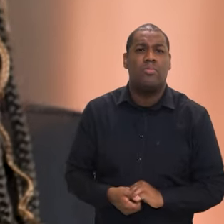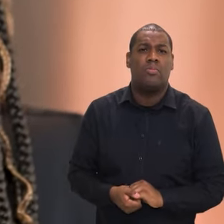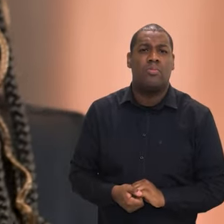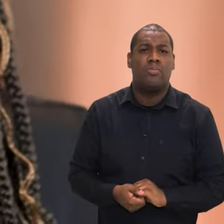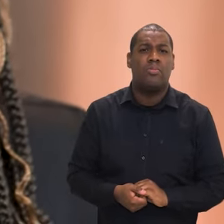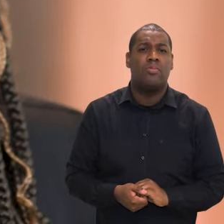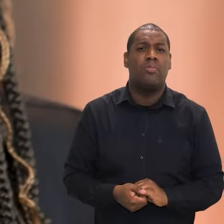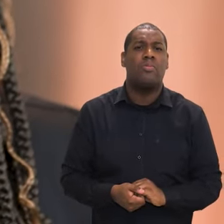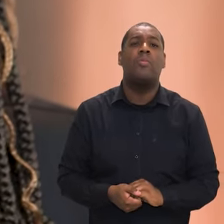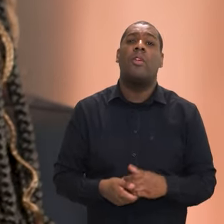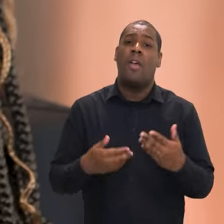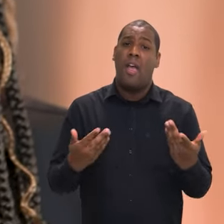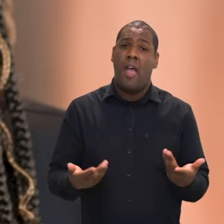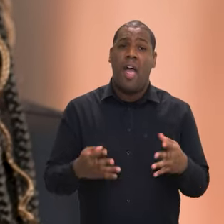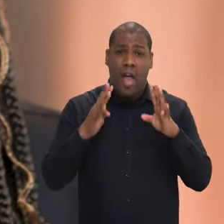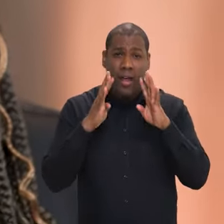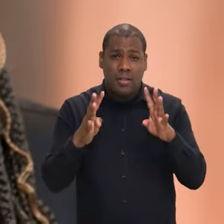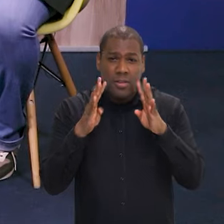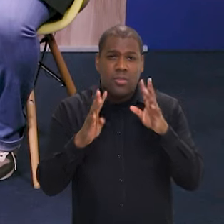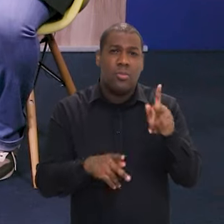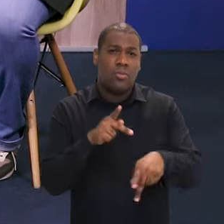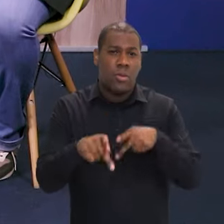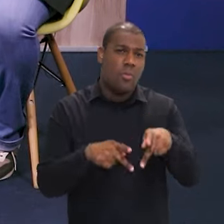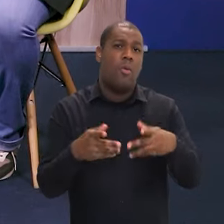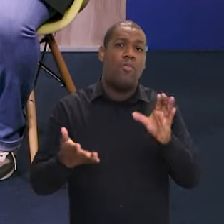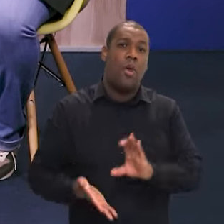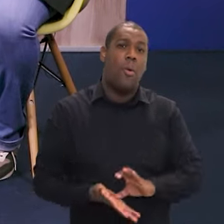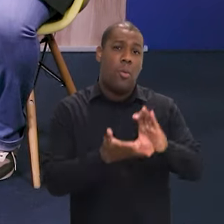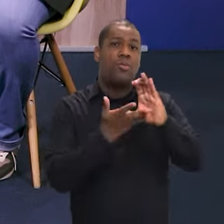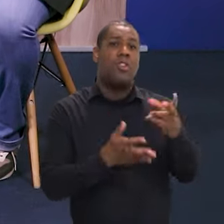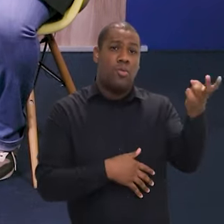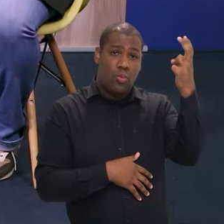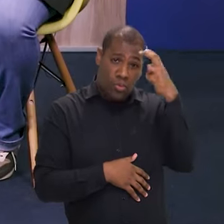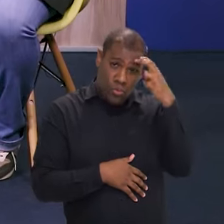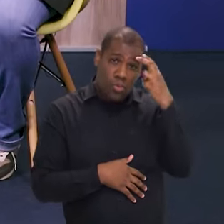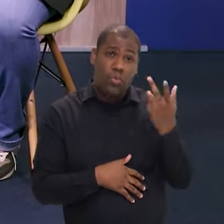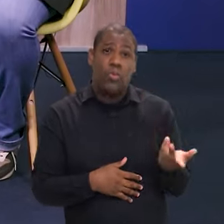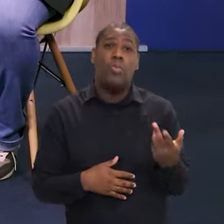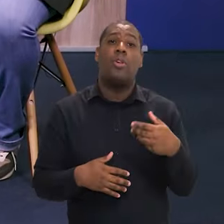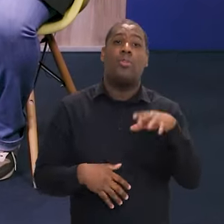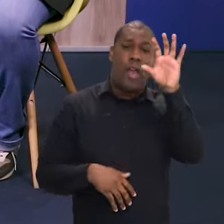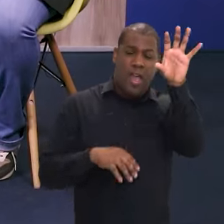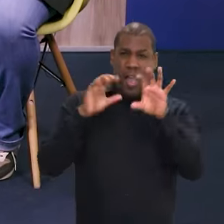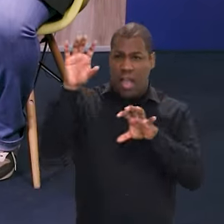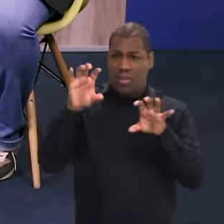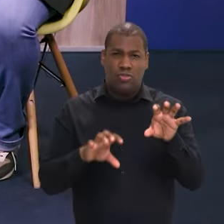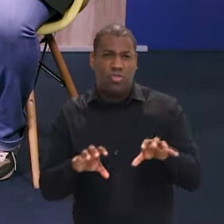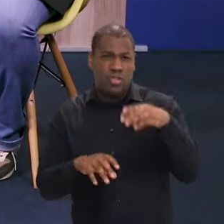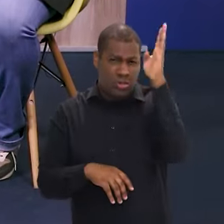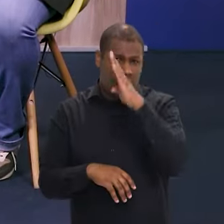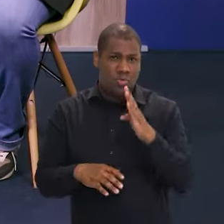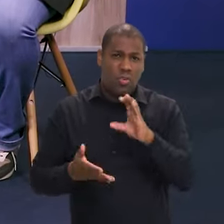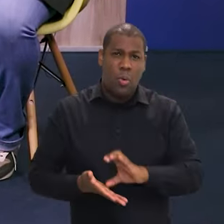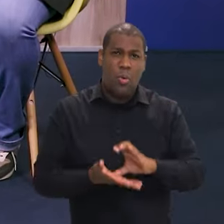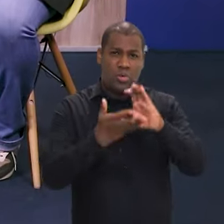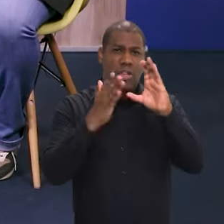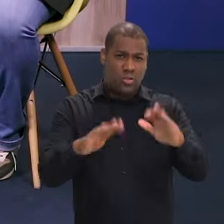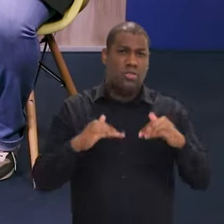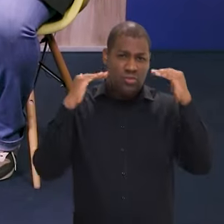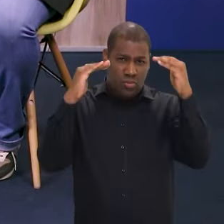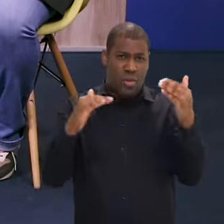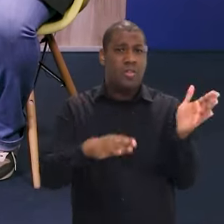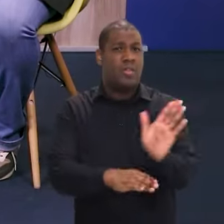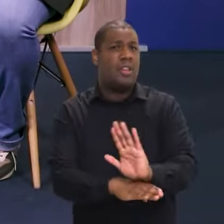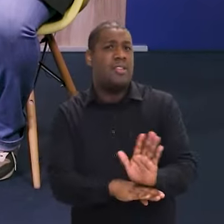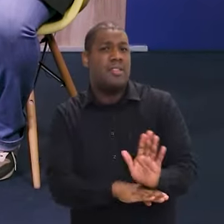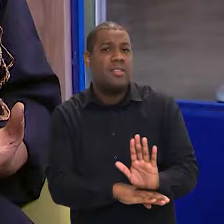estamos fazendo, estamos fazendo essa audiência. Os nossos conselhos são conselhos também com representação de todas as regiões, tanto no Conselho Superior